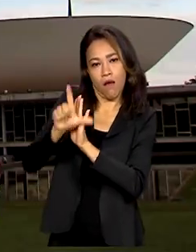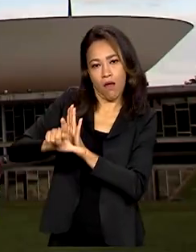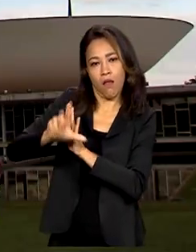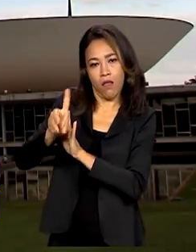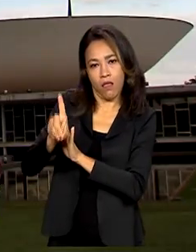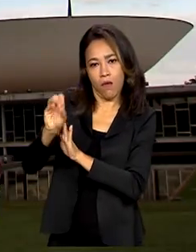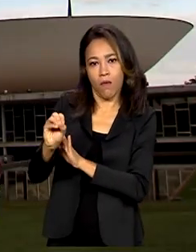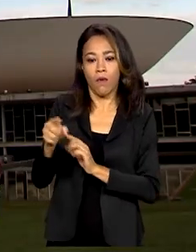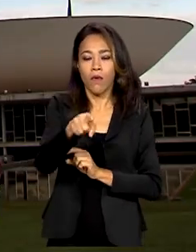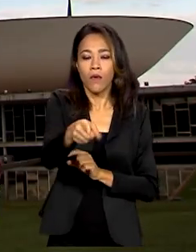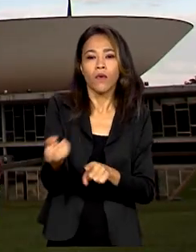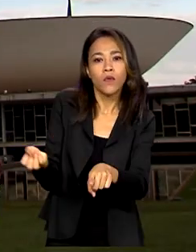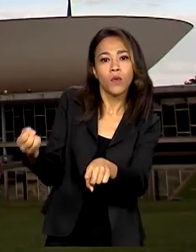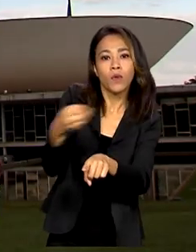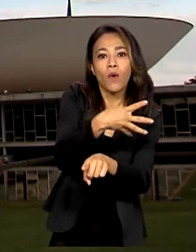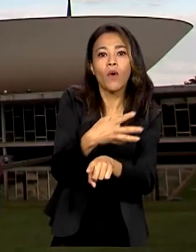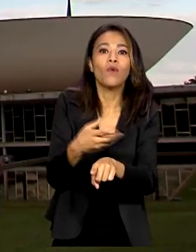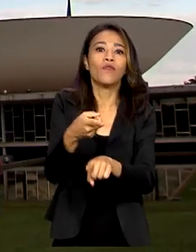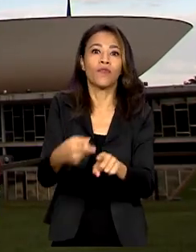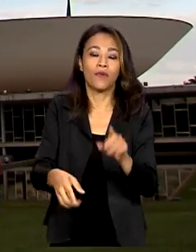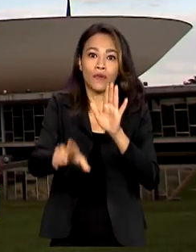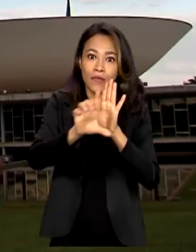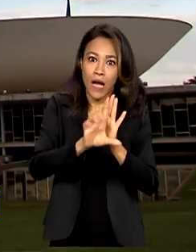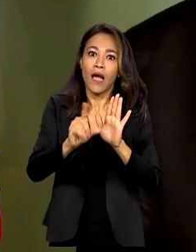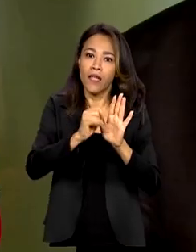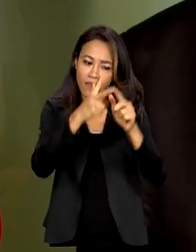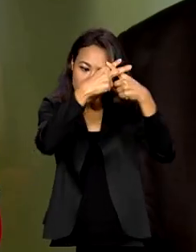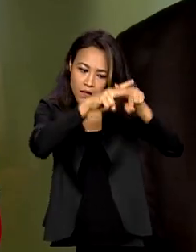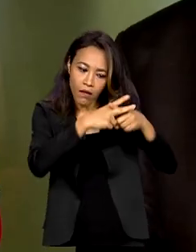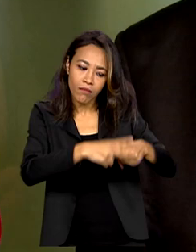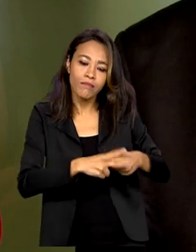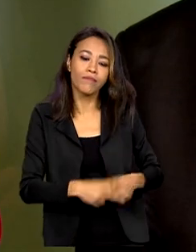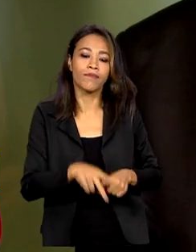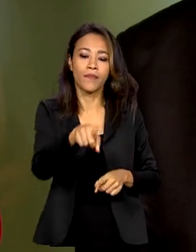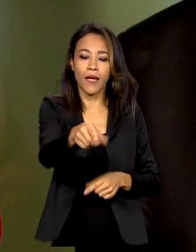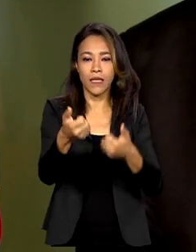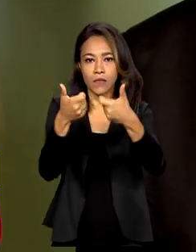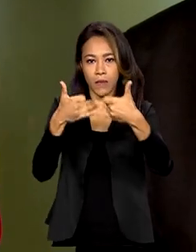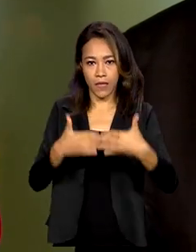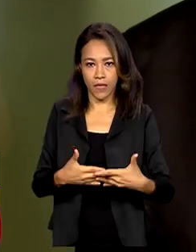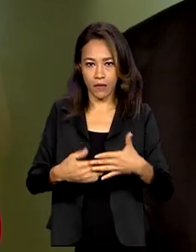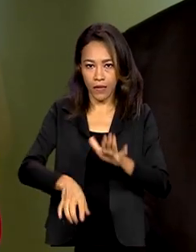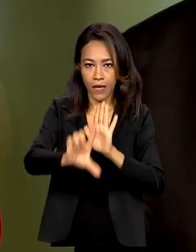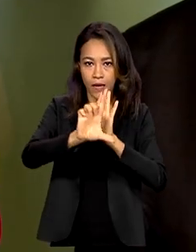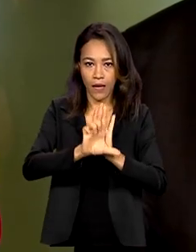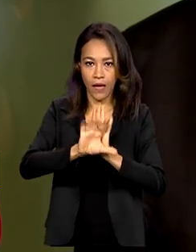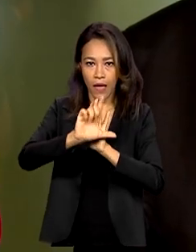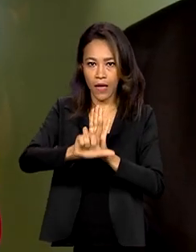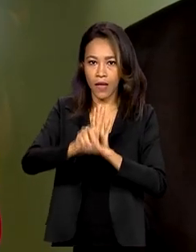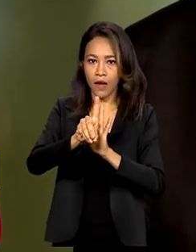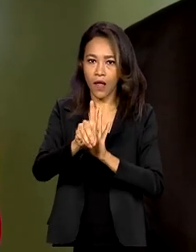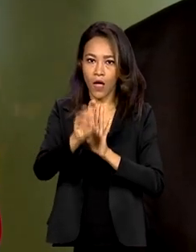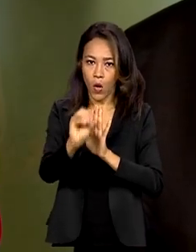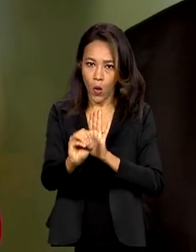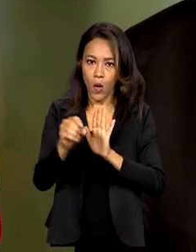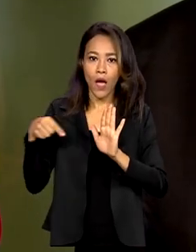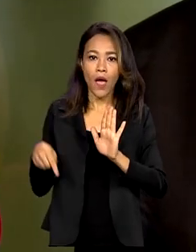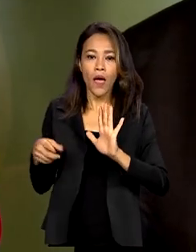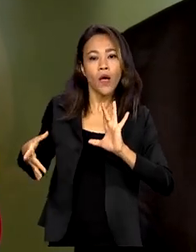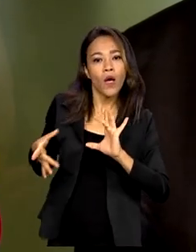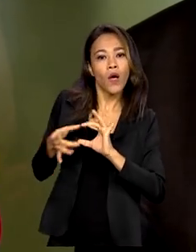pelo Congresso Nacional, a lei será atualizada. A LDO vem com aquilo que o nosso governo